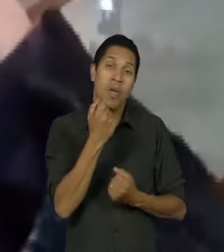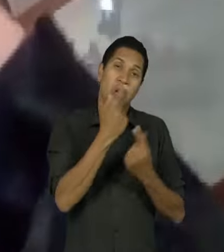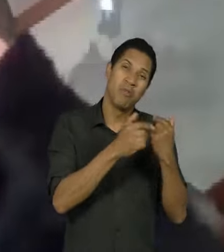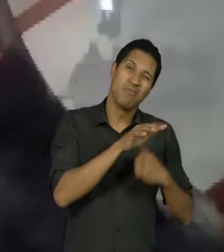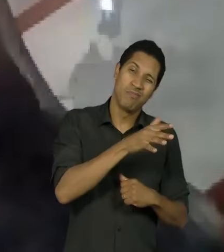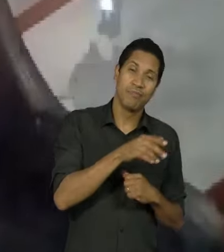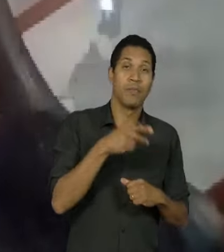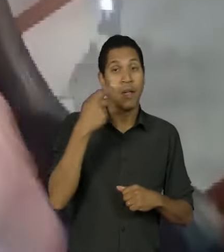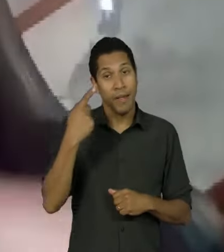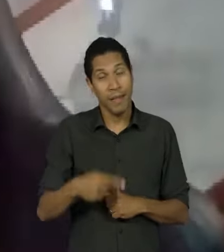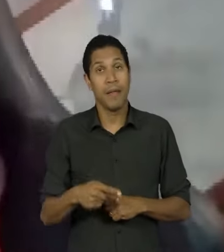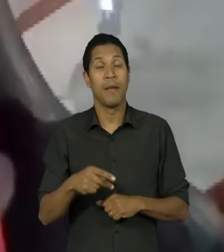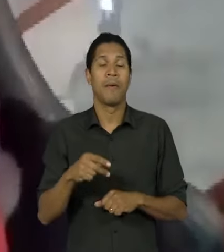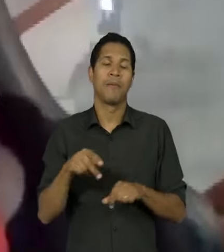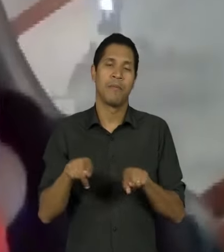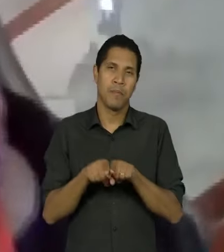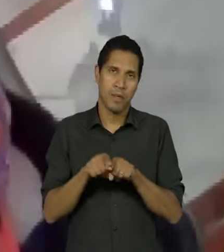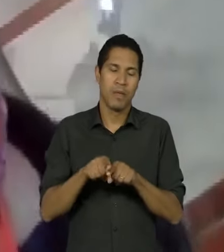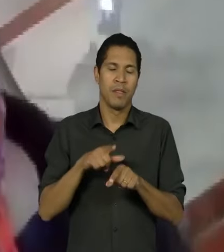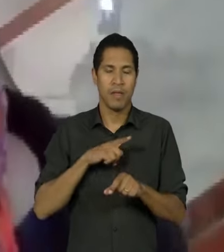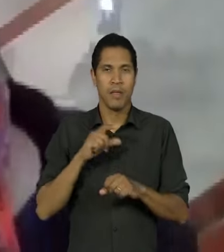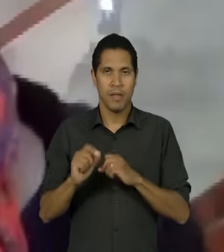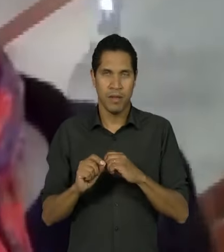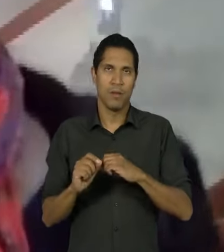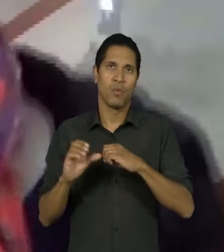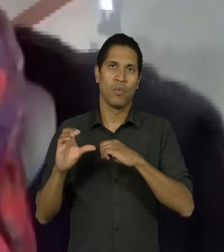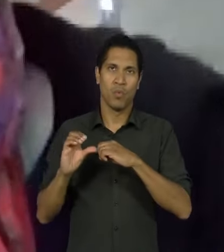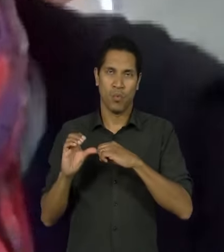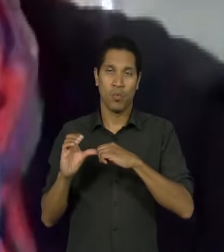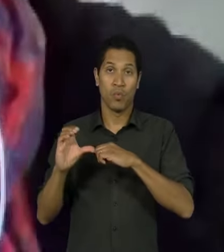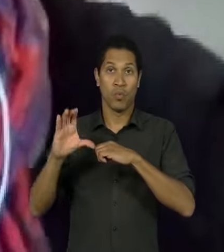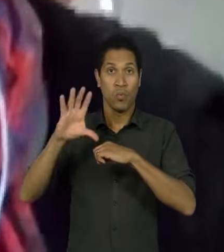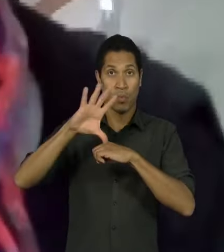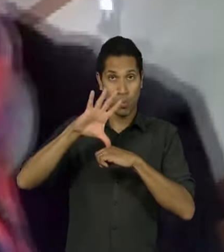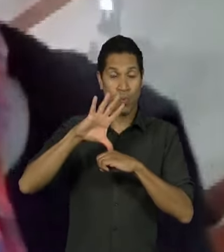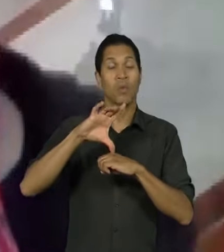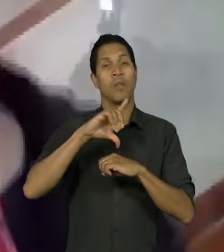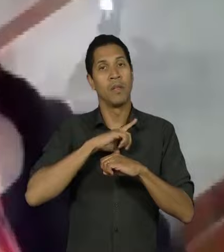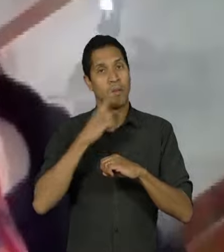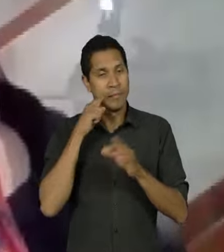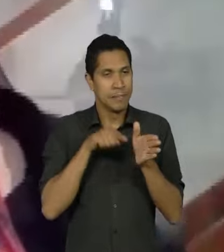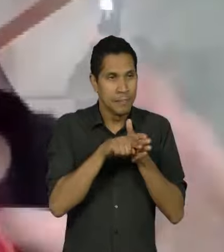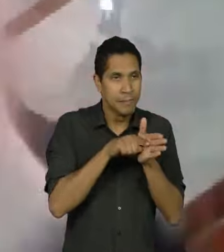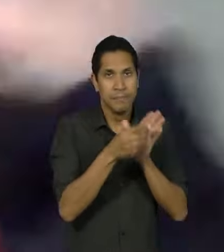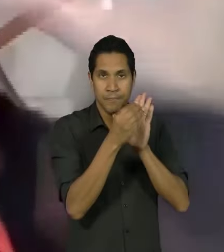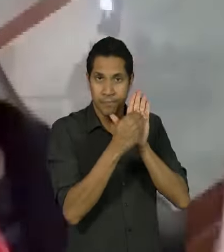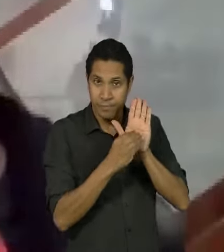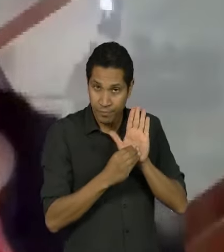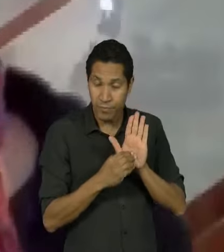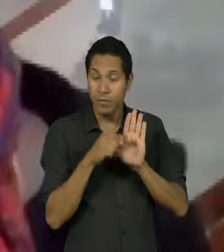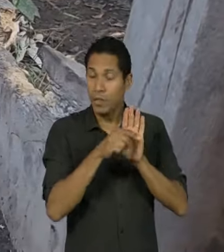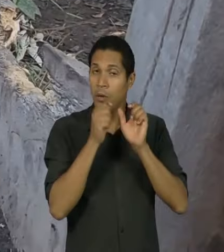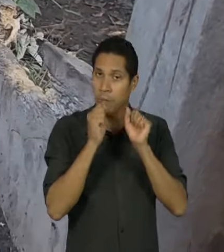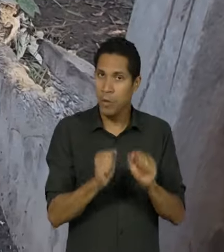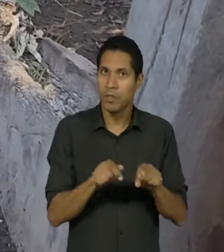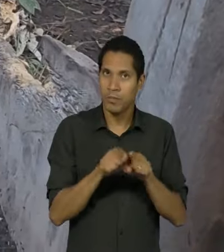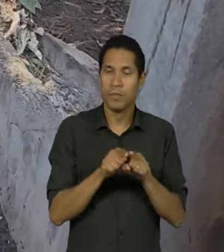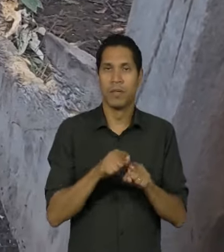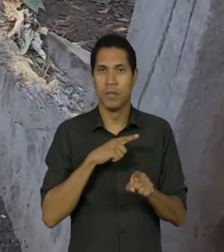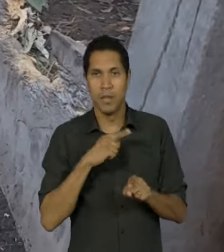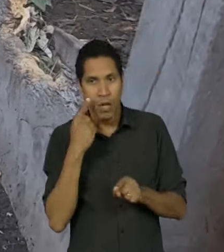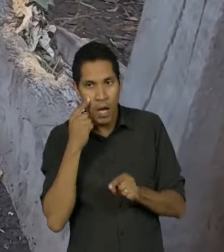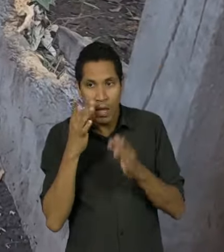o ICMBio a gente listou esse animal também através das categorias da UCN como vulnerável à extinção a nível de país